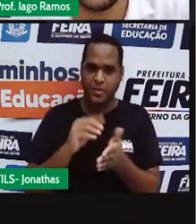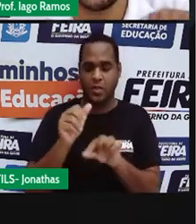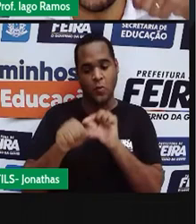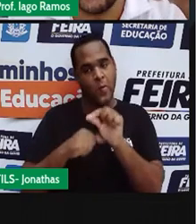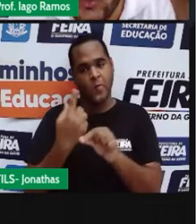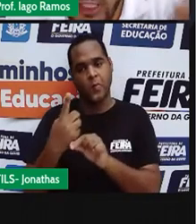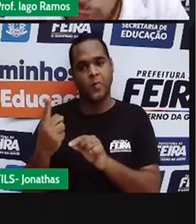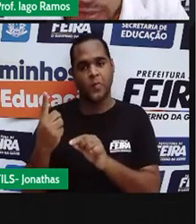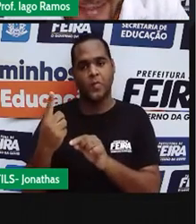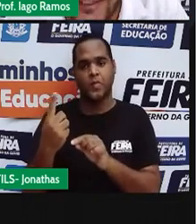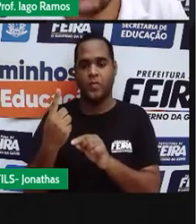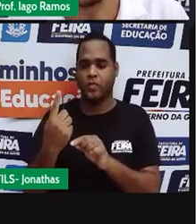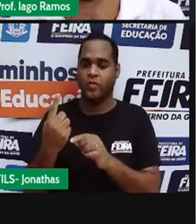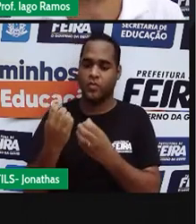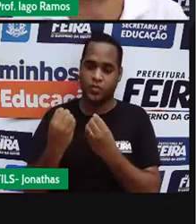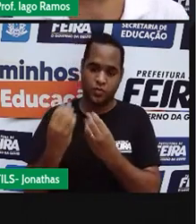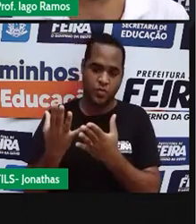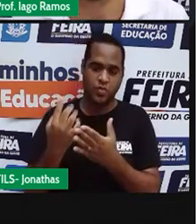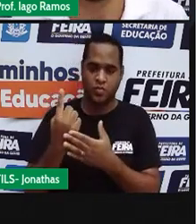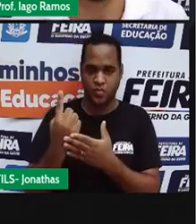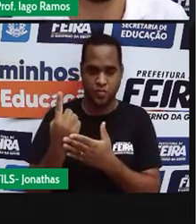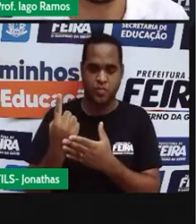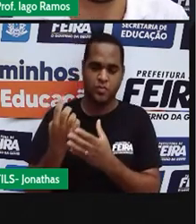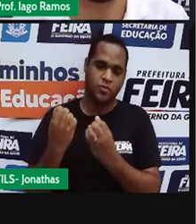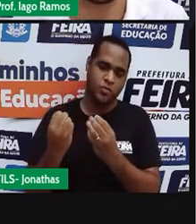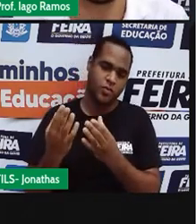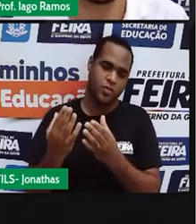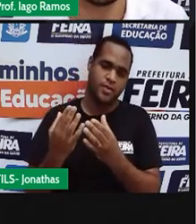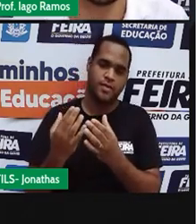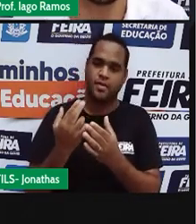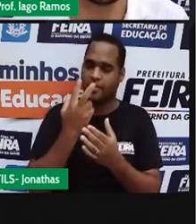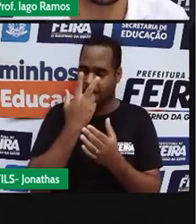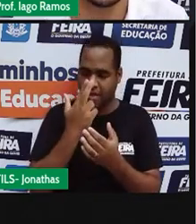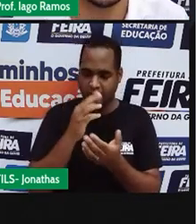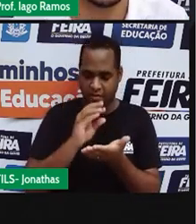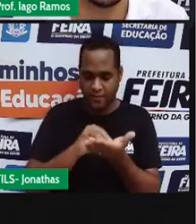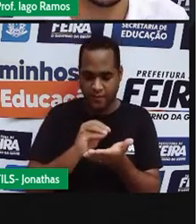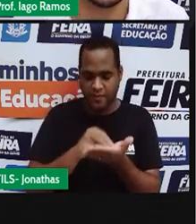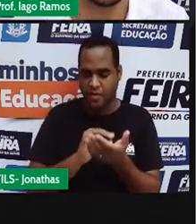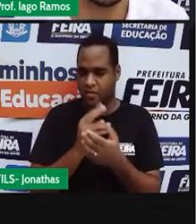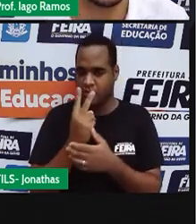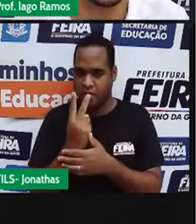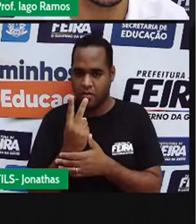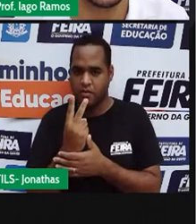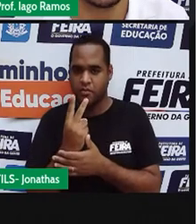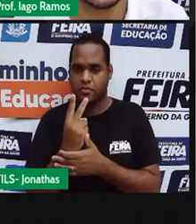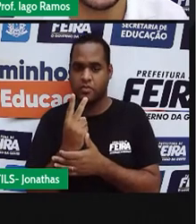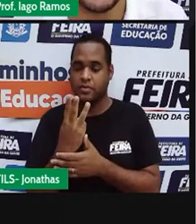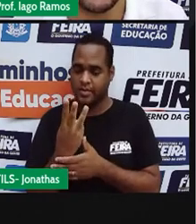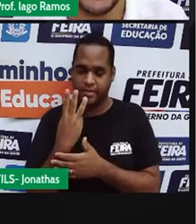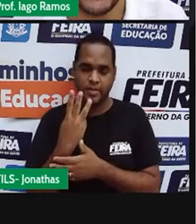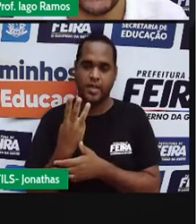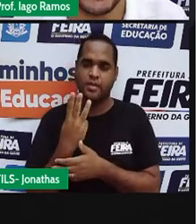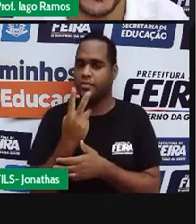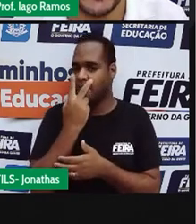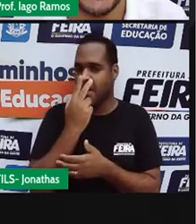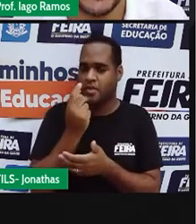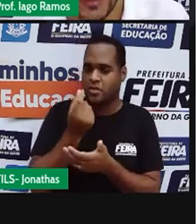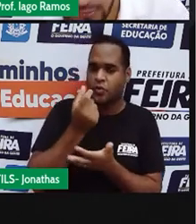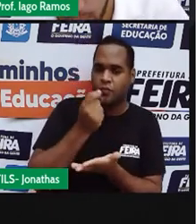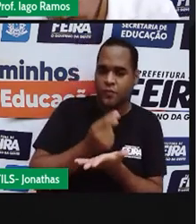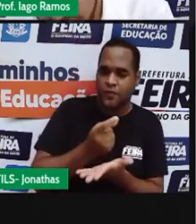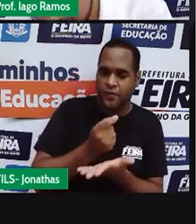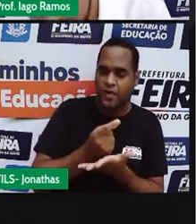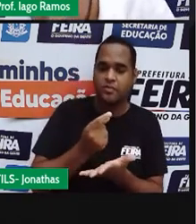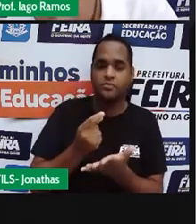Eu dou o 1 que eu tenho e fico devendo 3. E como é que eu escrevo esse devendo 3?